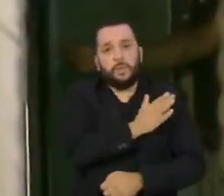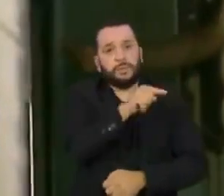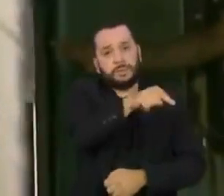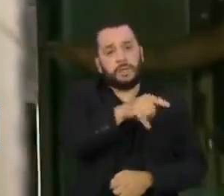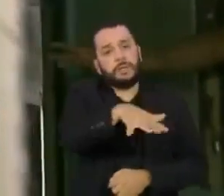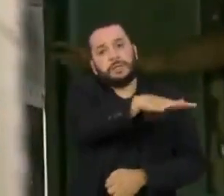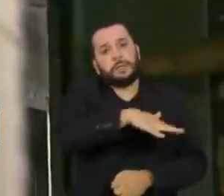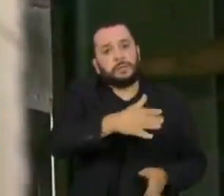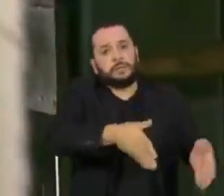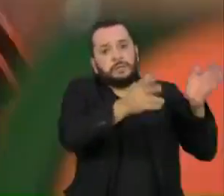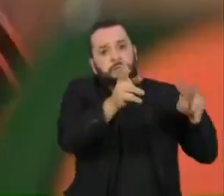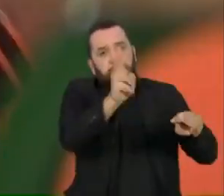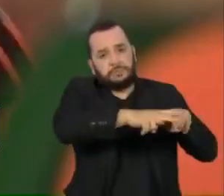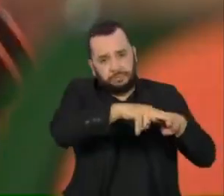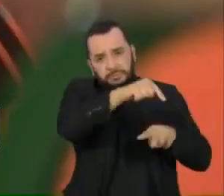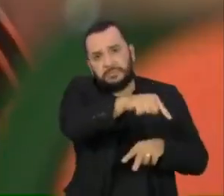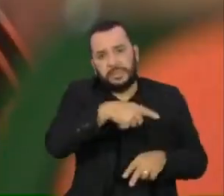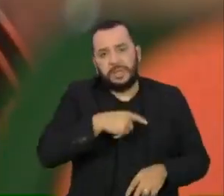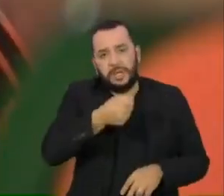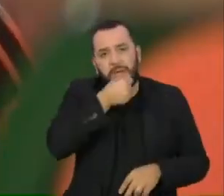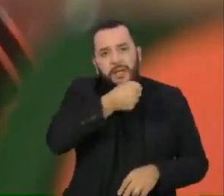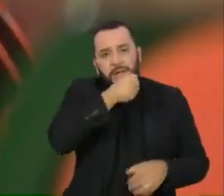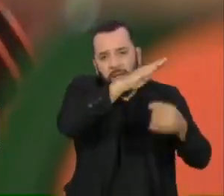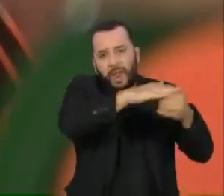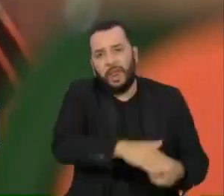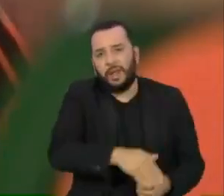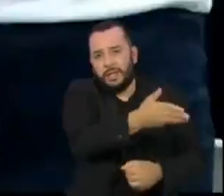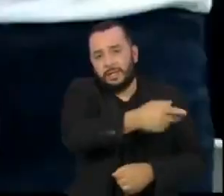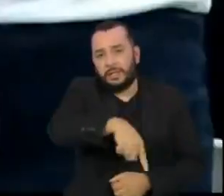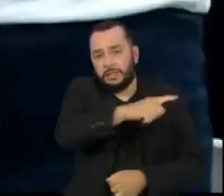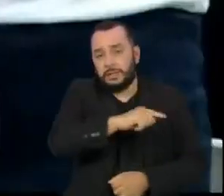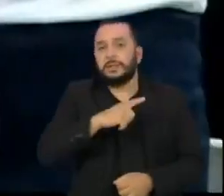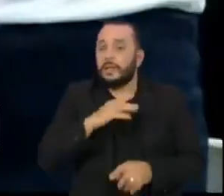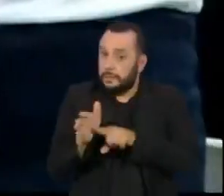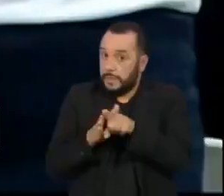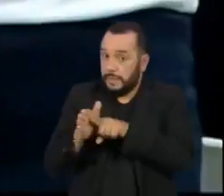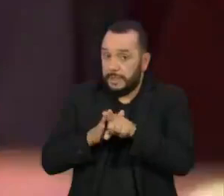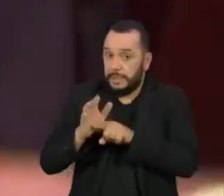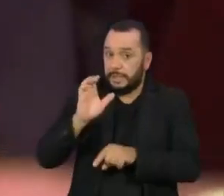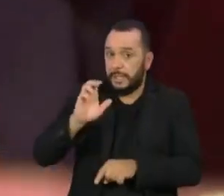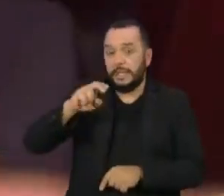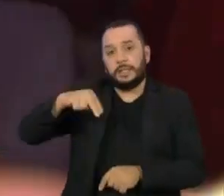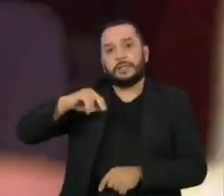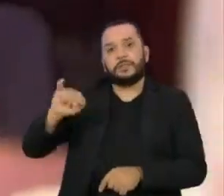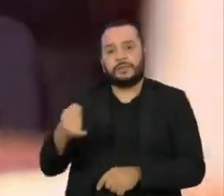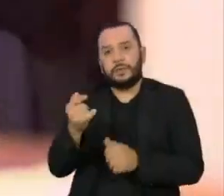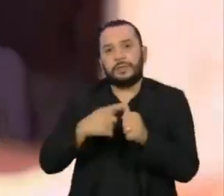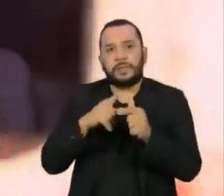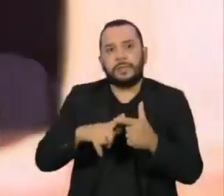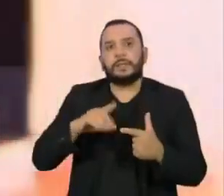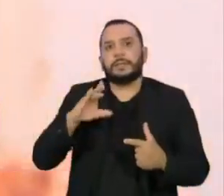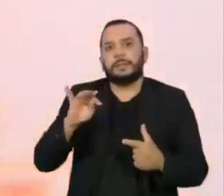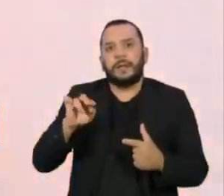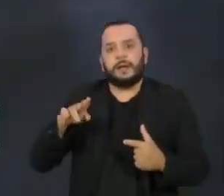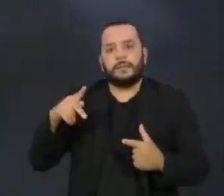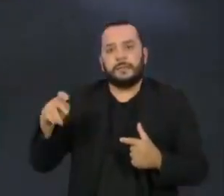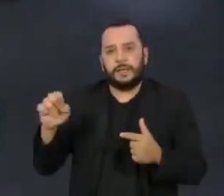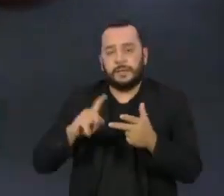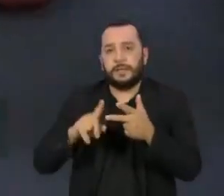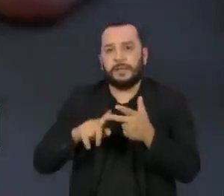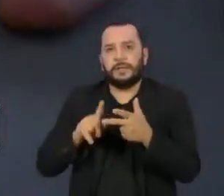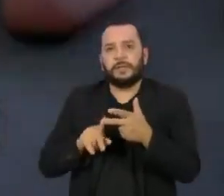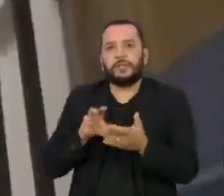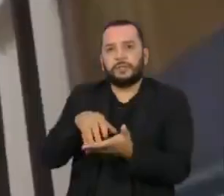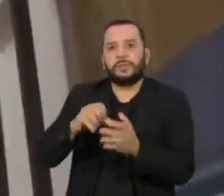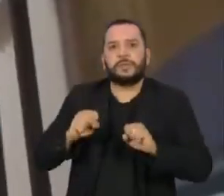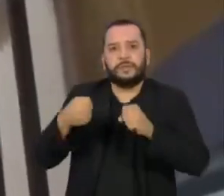do Centro Brasileiro de Análise e Planejamento, o SEBRAP, em parceria com o CNJ e o Instituto de Defesa do Direito de Defesa,